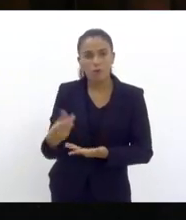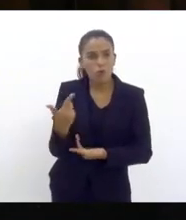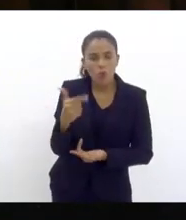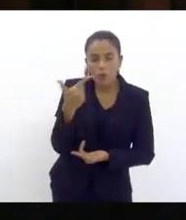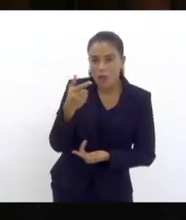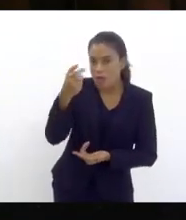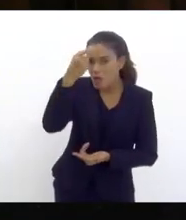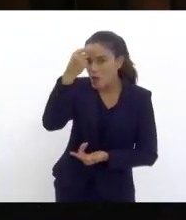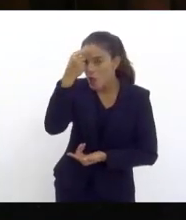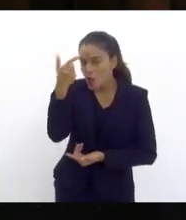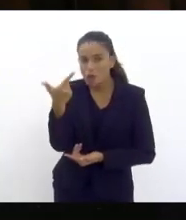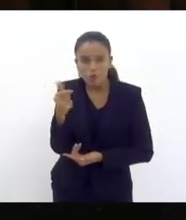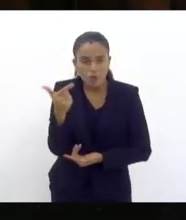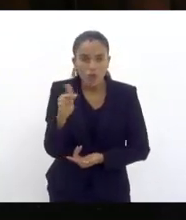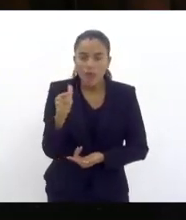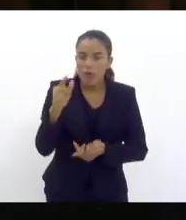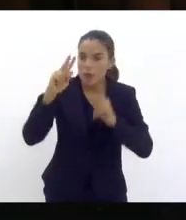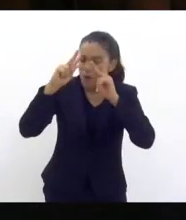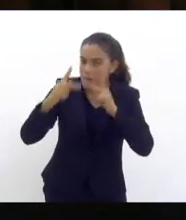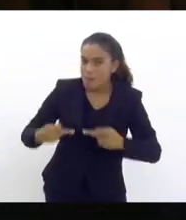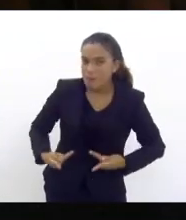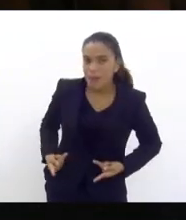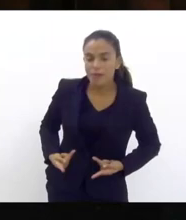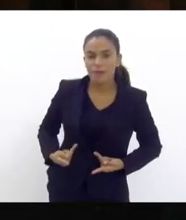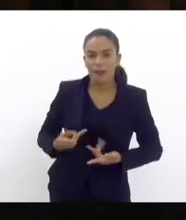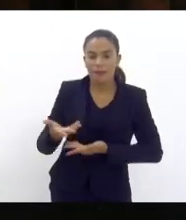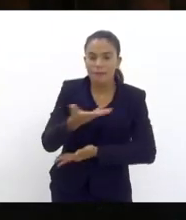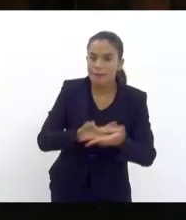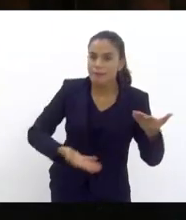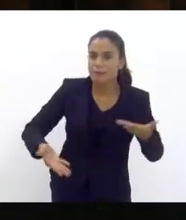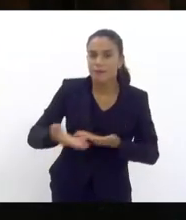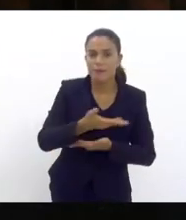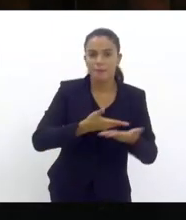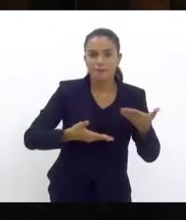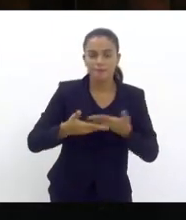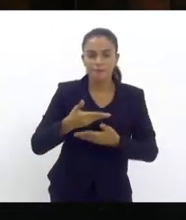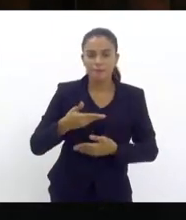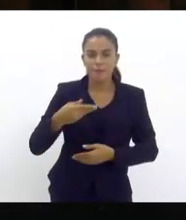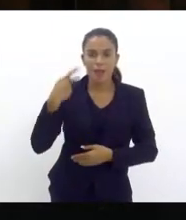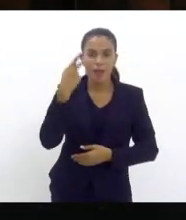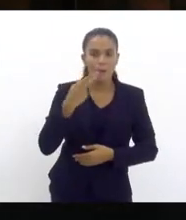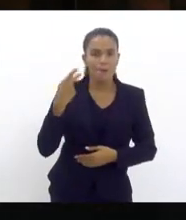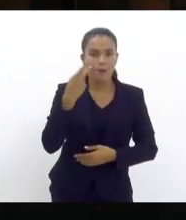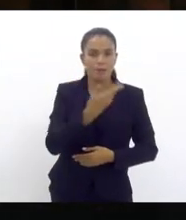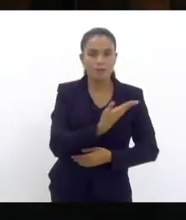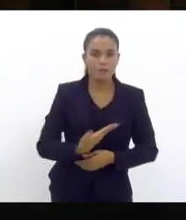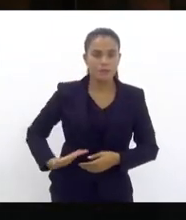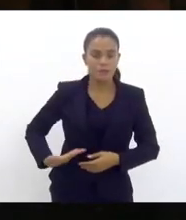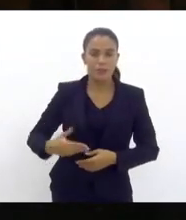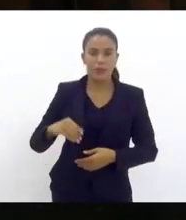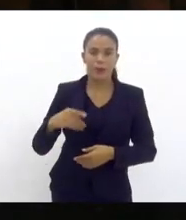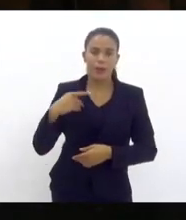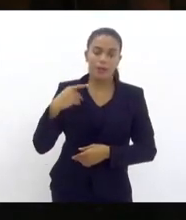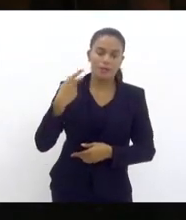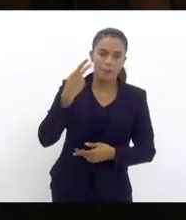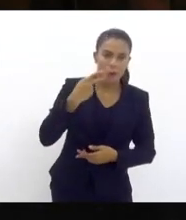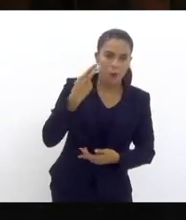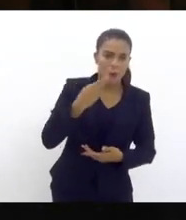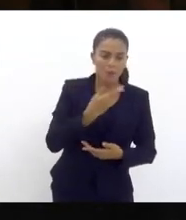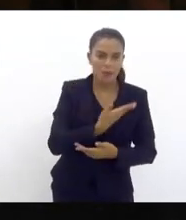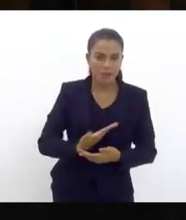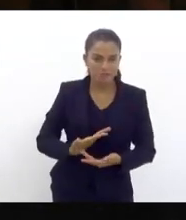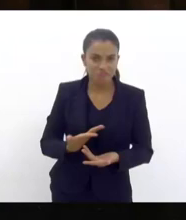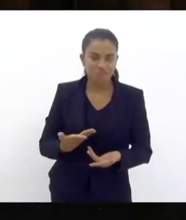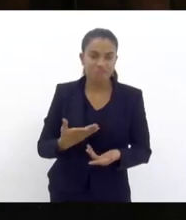desumana, desleal de colocar a política de segurança pública sob as costas da polícia